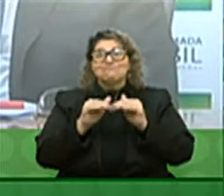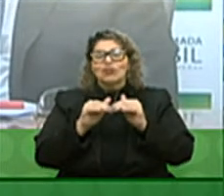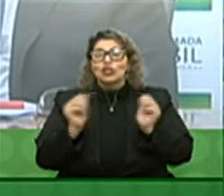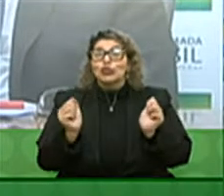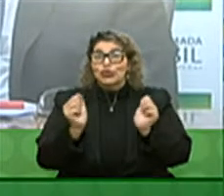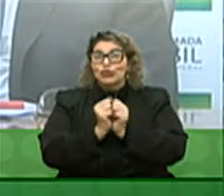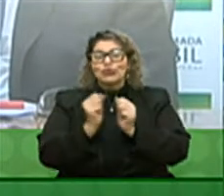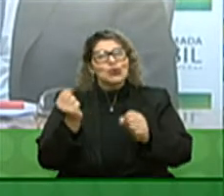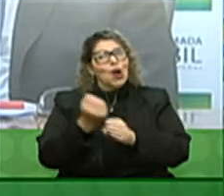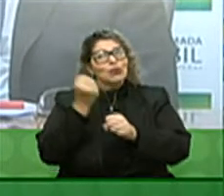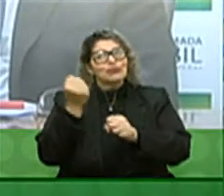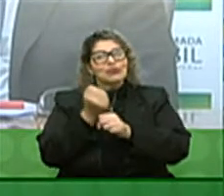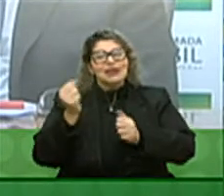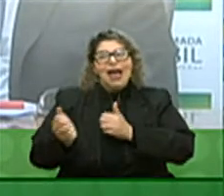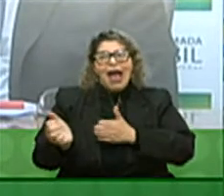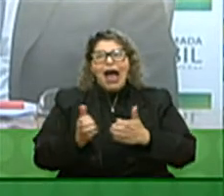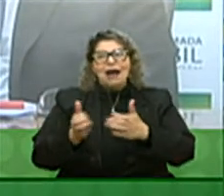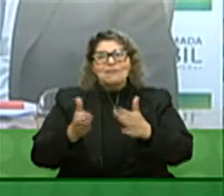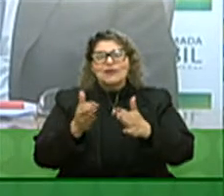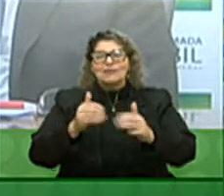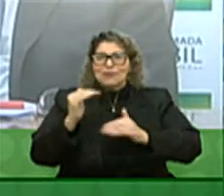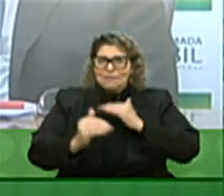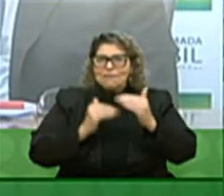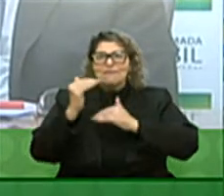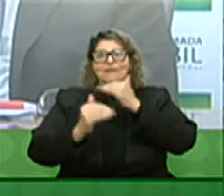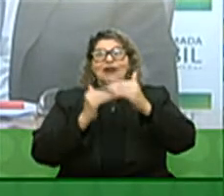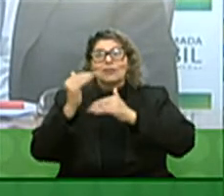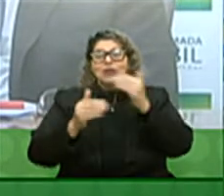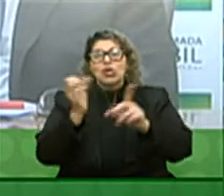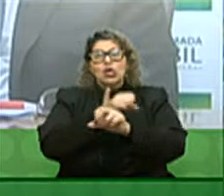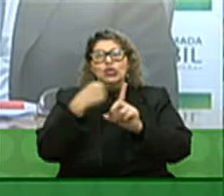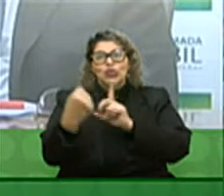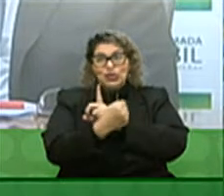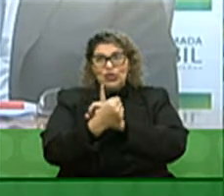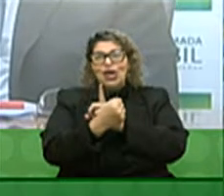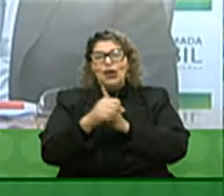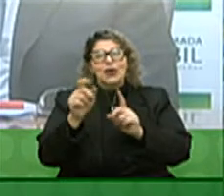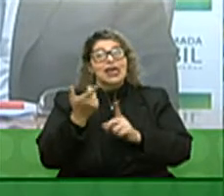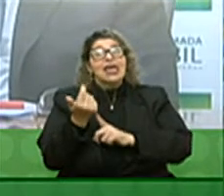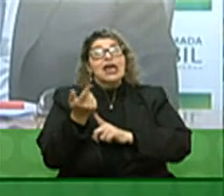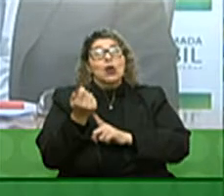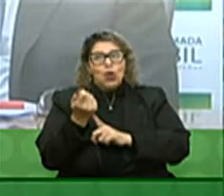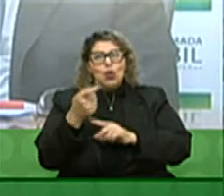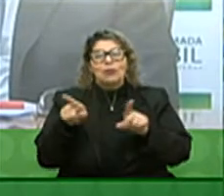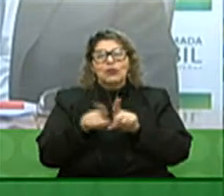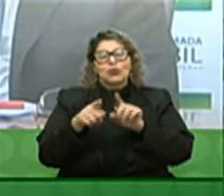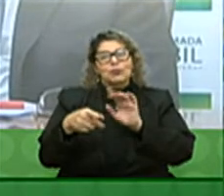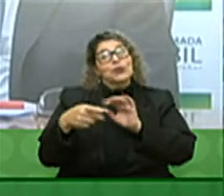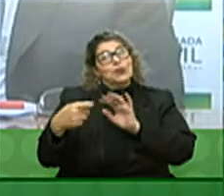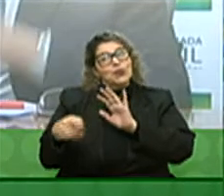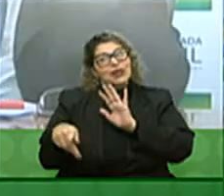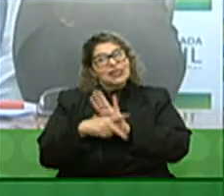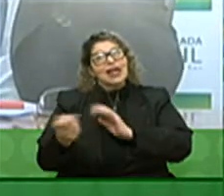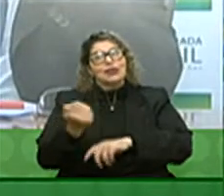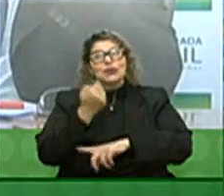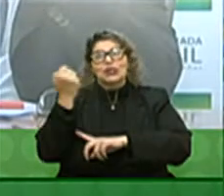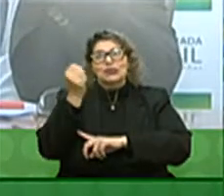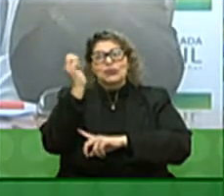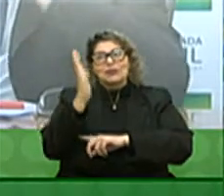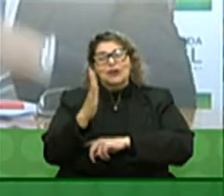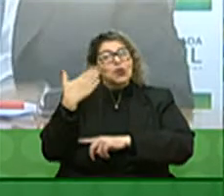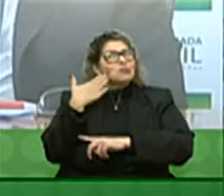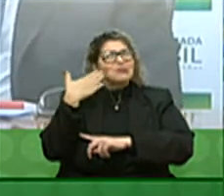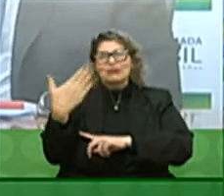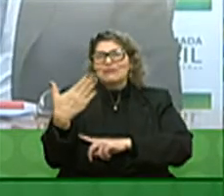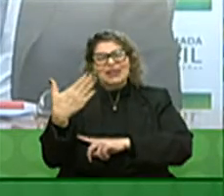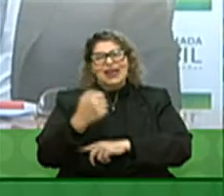vamos construir caminhos para promover o desenvolvimento social e econômico do nosso Estado do Rio Grande do Sul e do Brasil muito